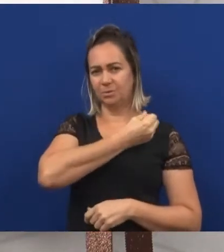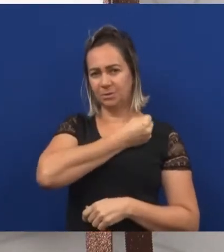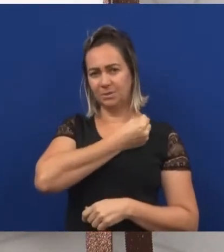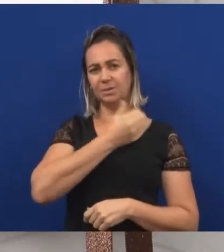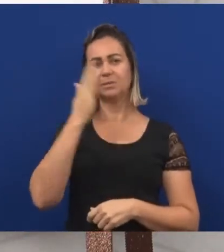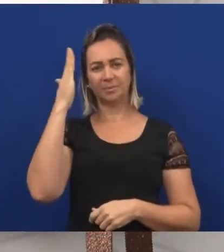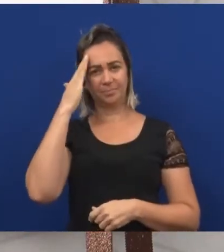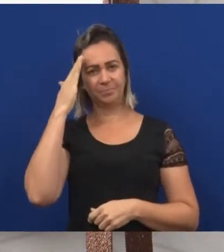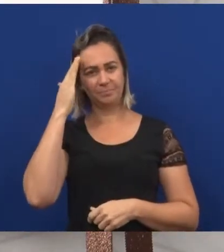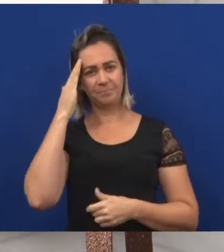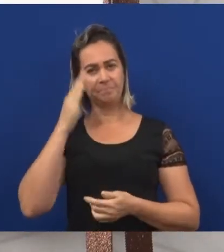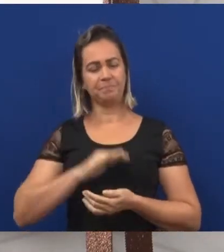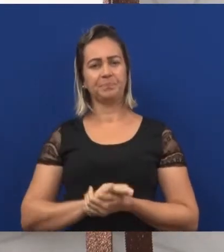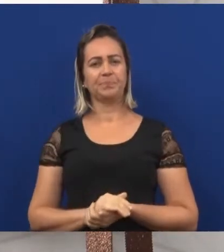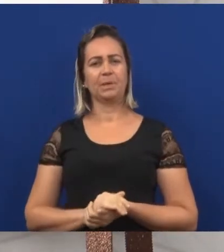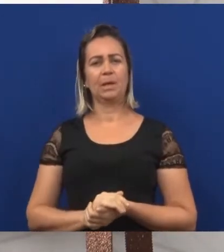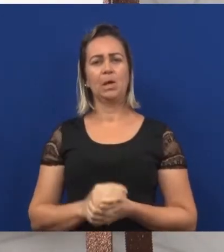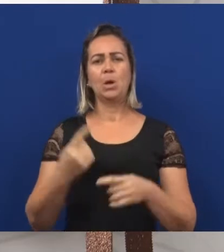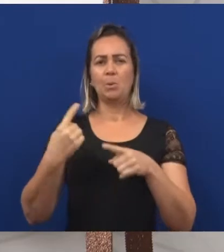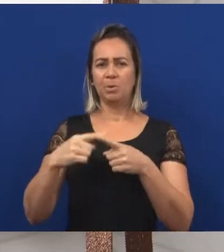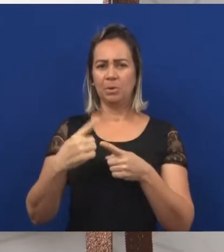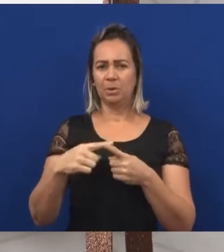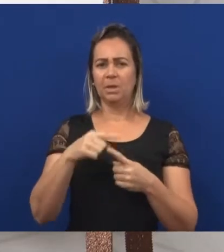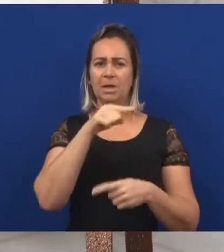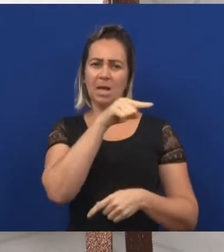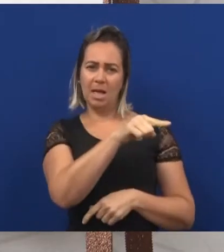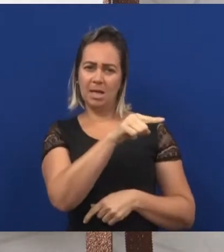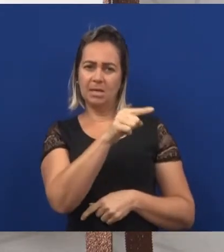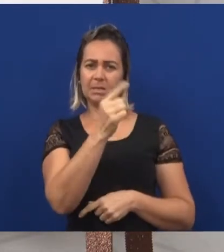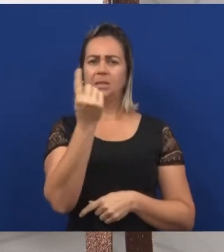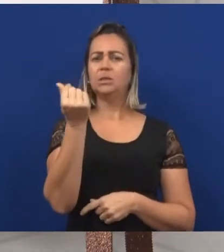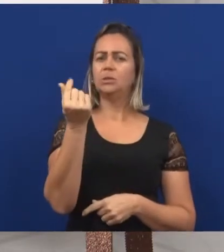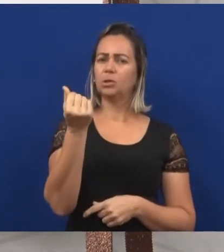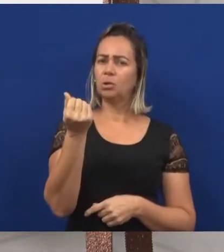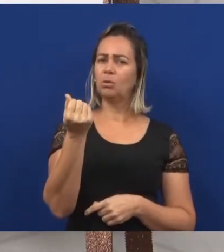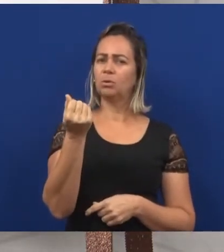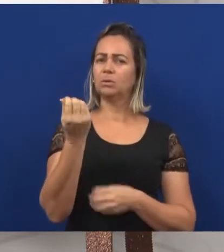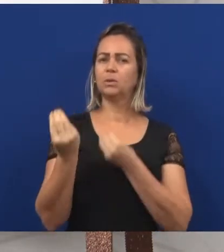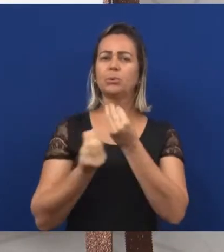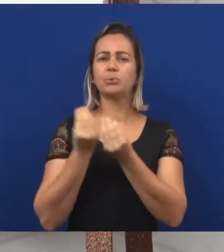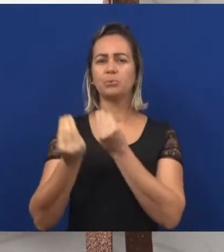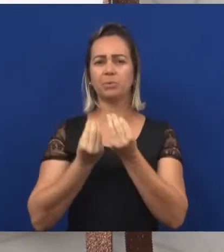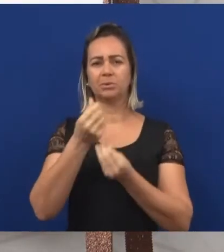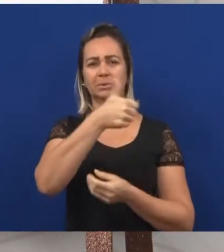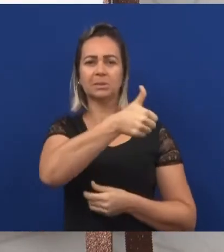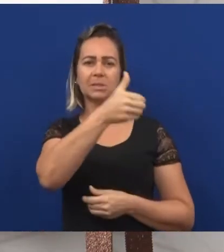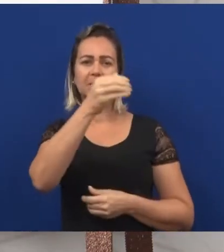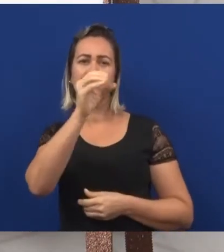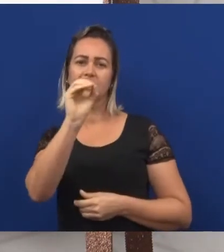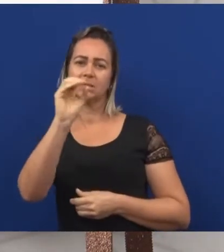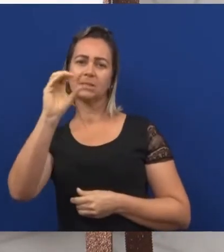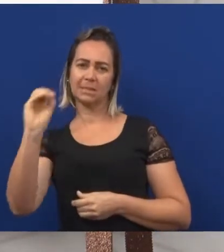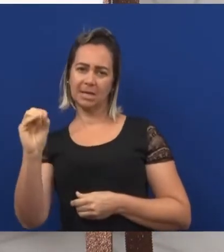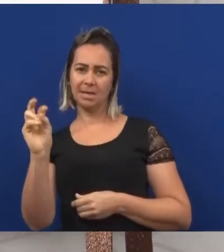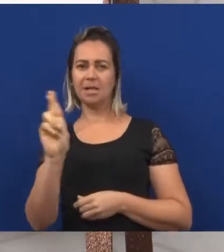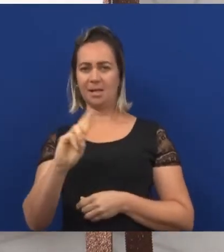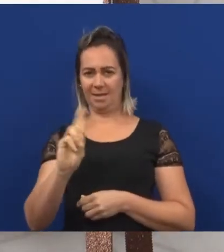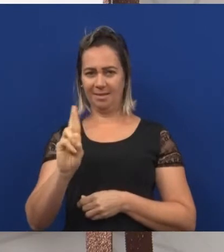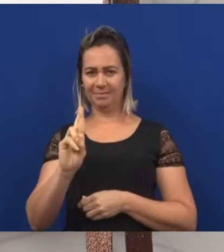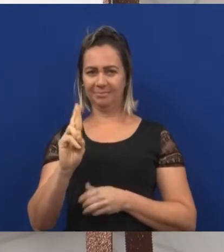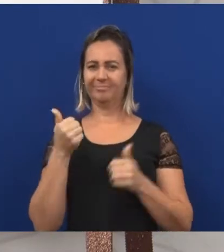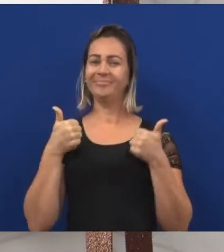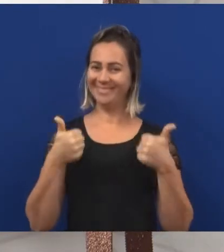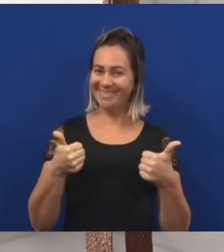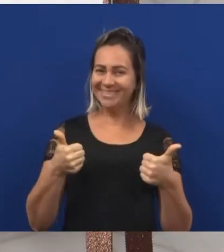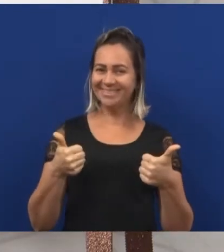Essa nota vale R$100,00. E os números que estão aqui estão falando sobre o valor dessa